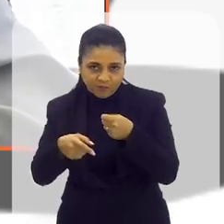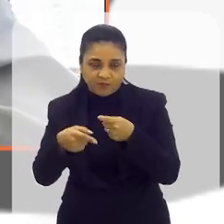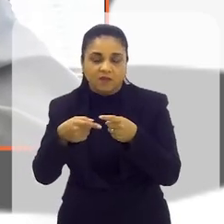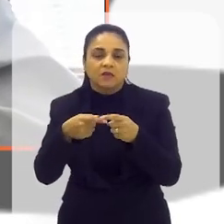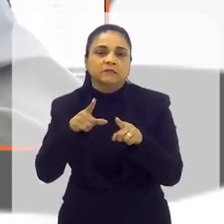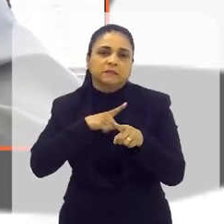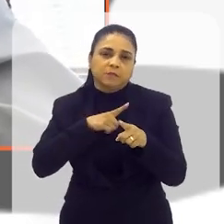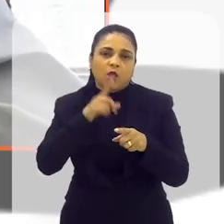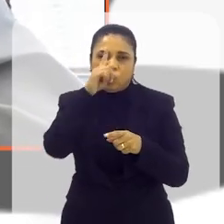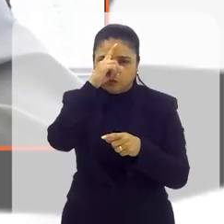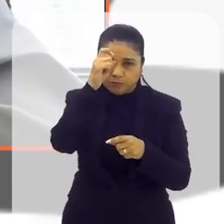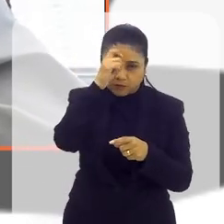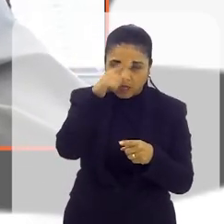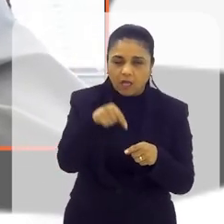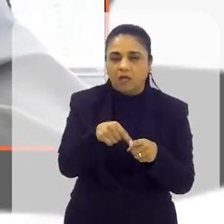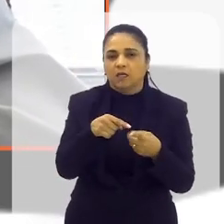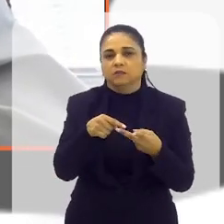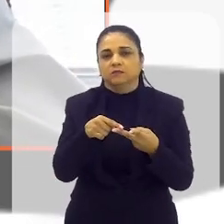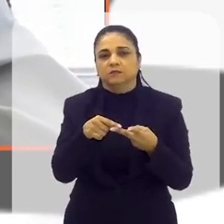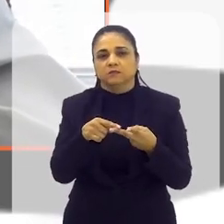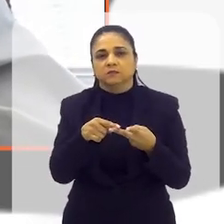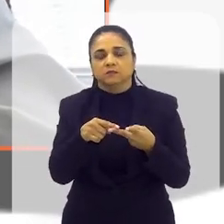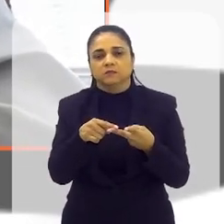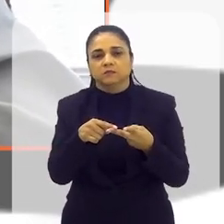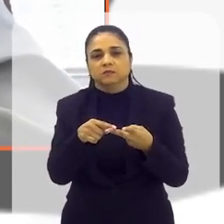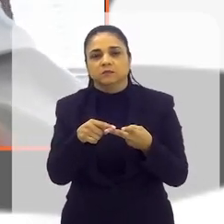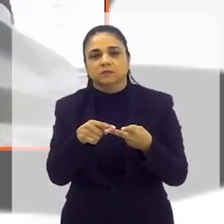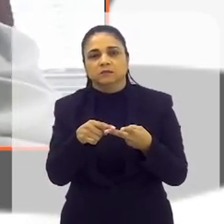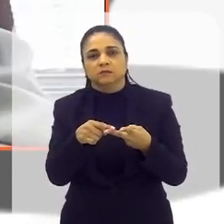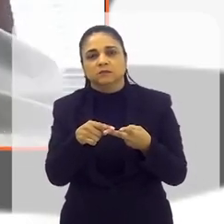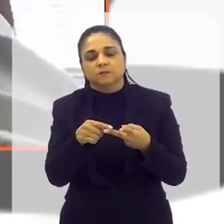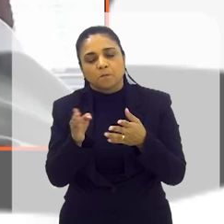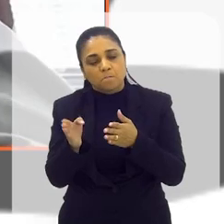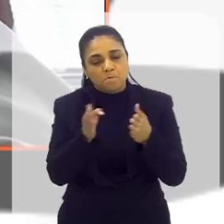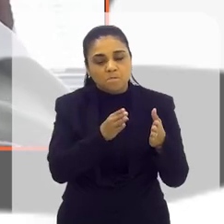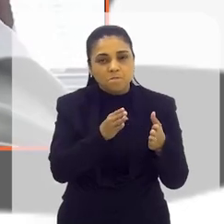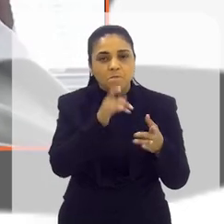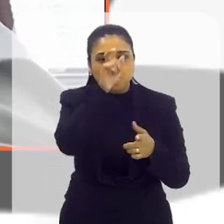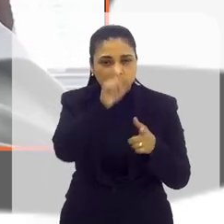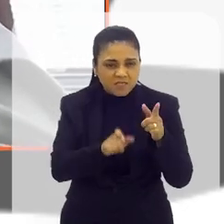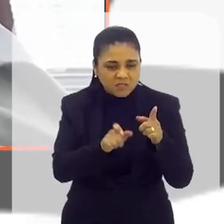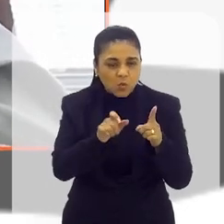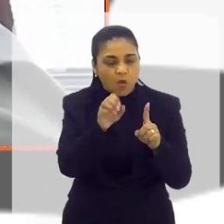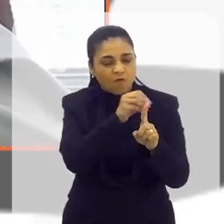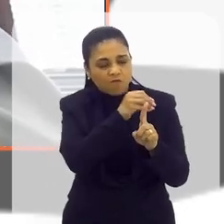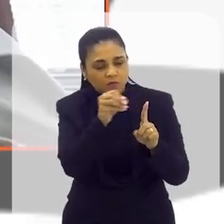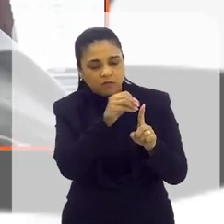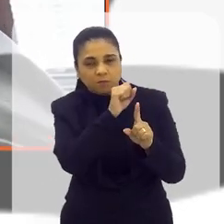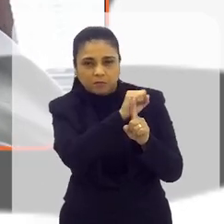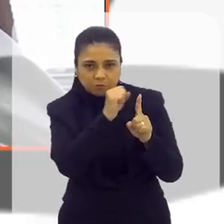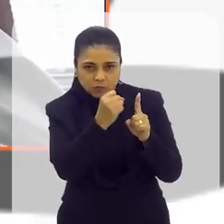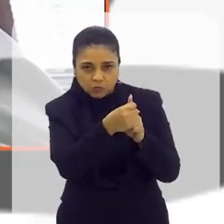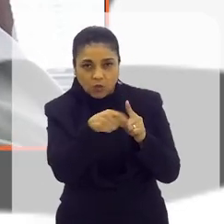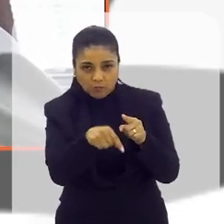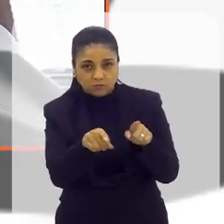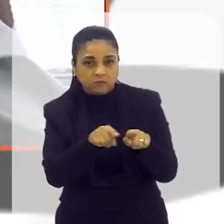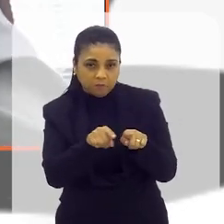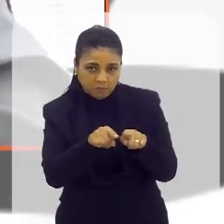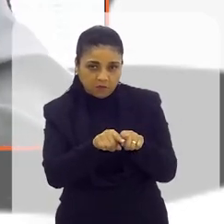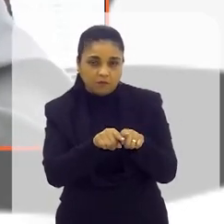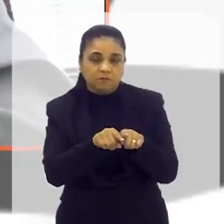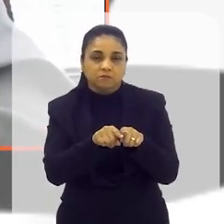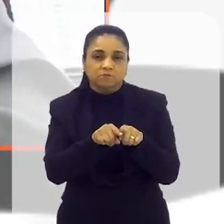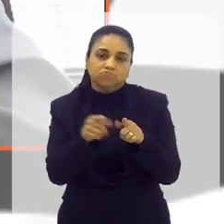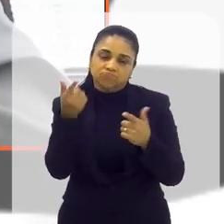entidades, além de poder atender uma parcela de pessoas que estariam em vulnerabilidade social,